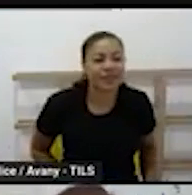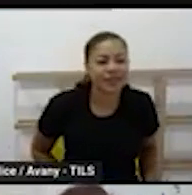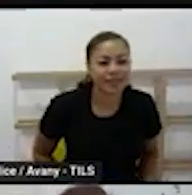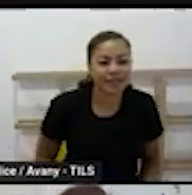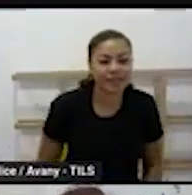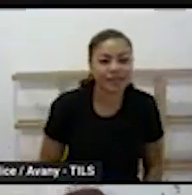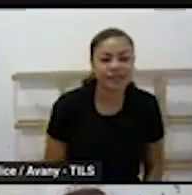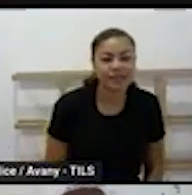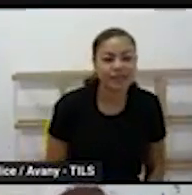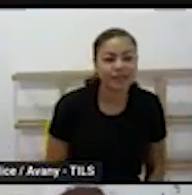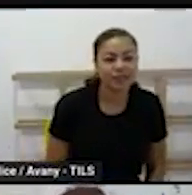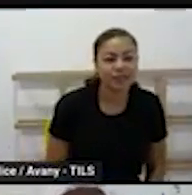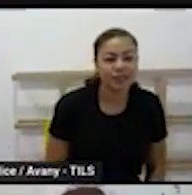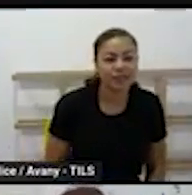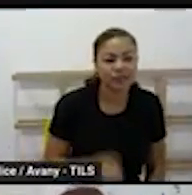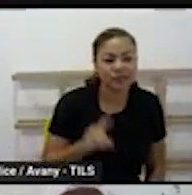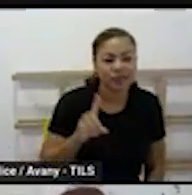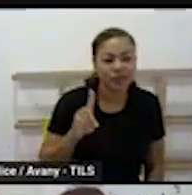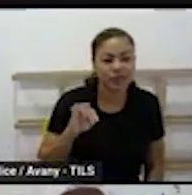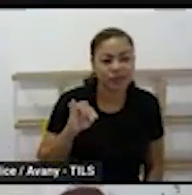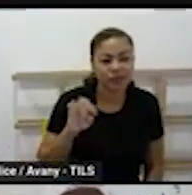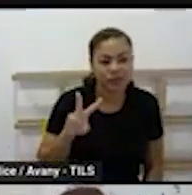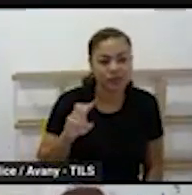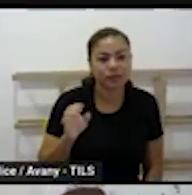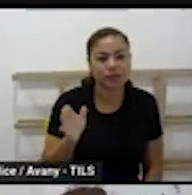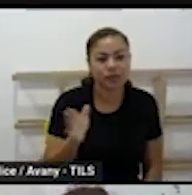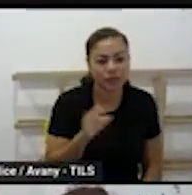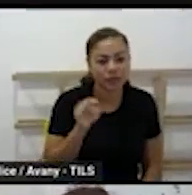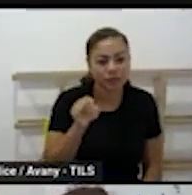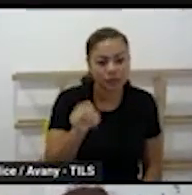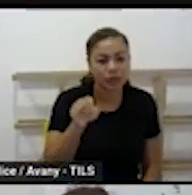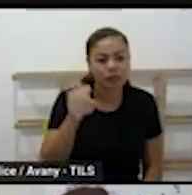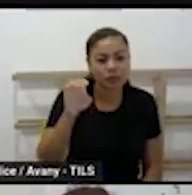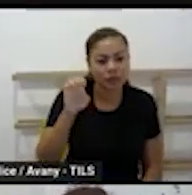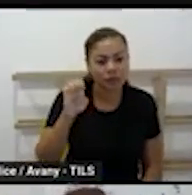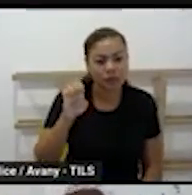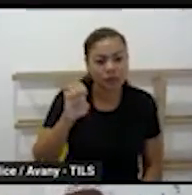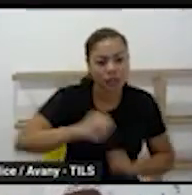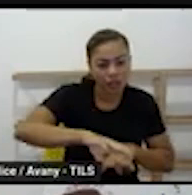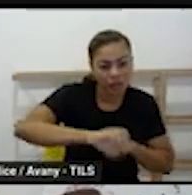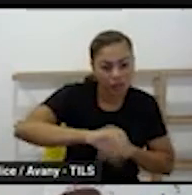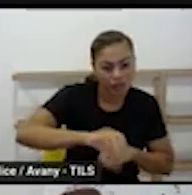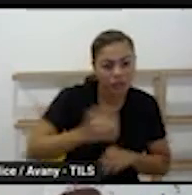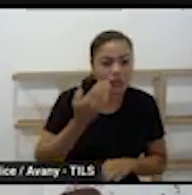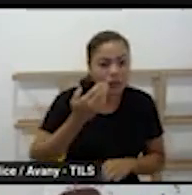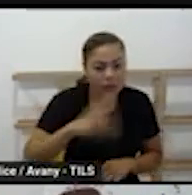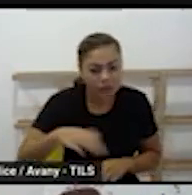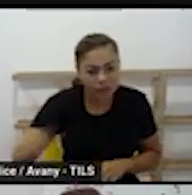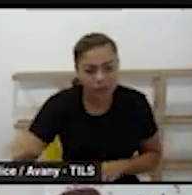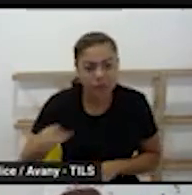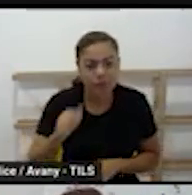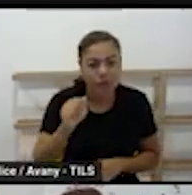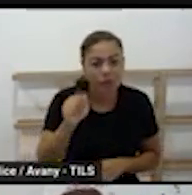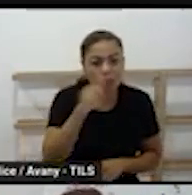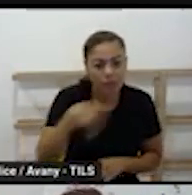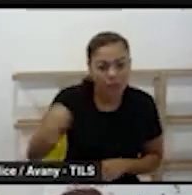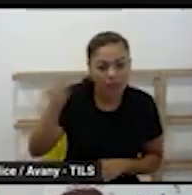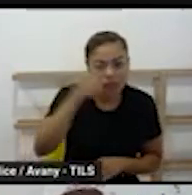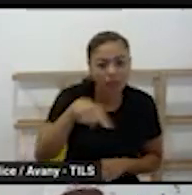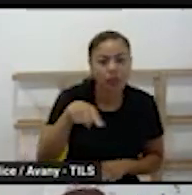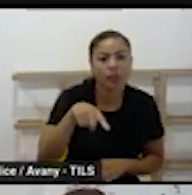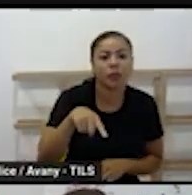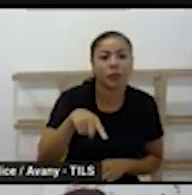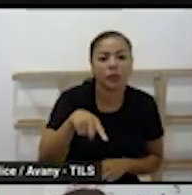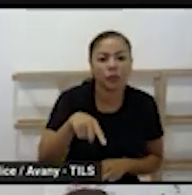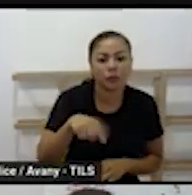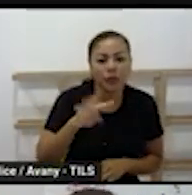.br nosso telefone é o 36035979 ficamos aqui na secretaria no